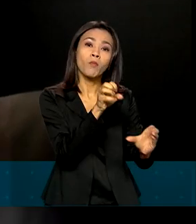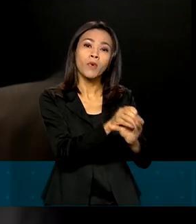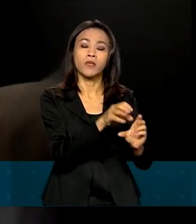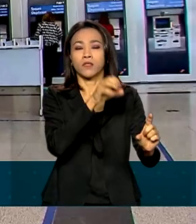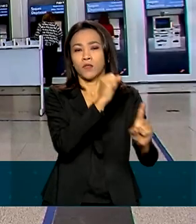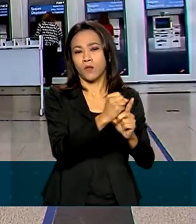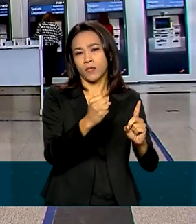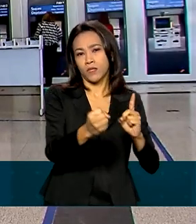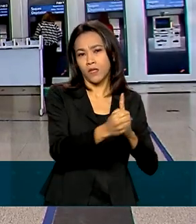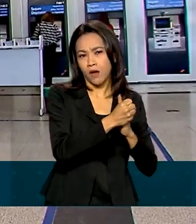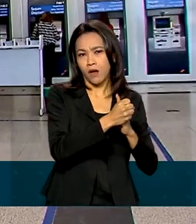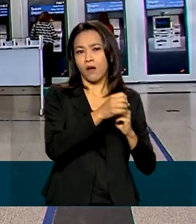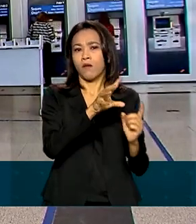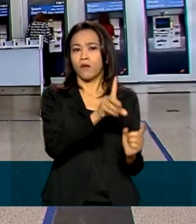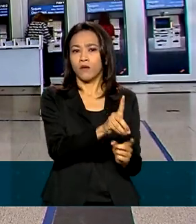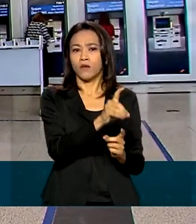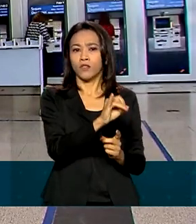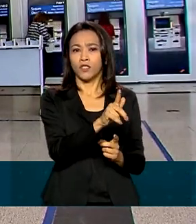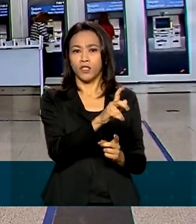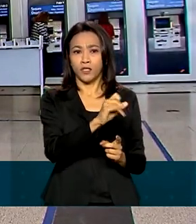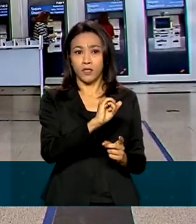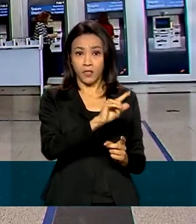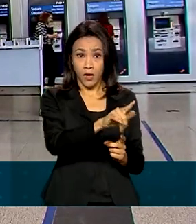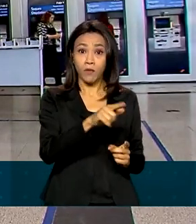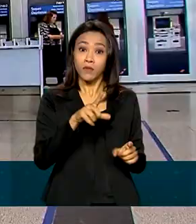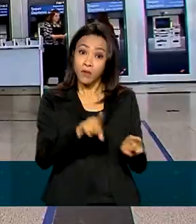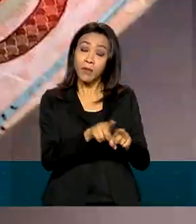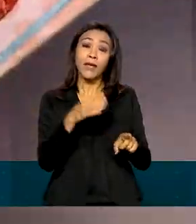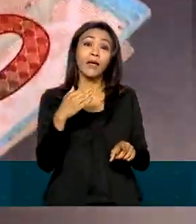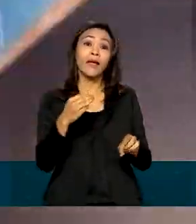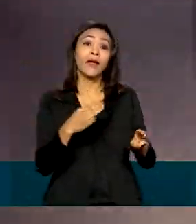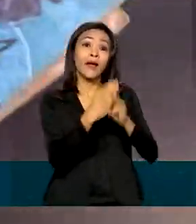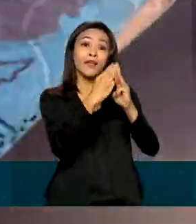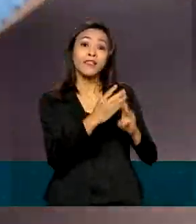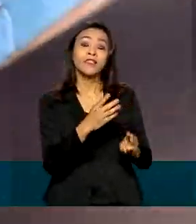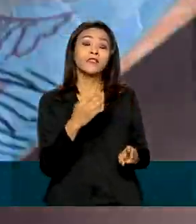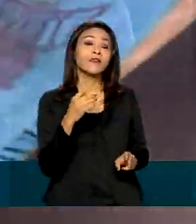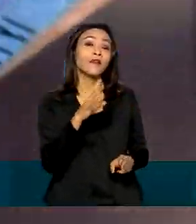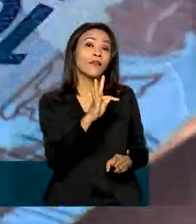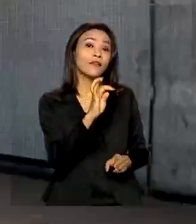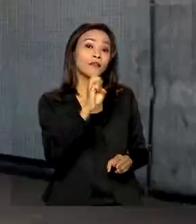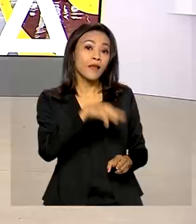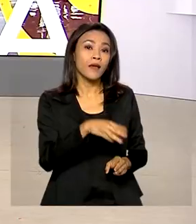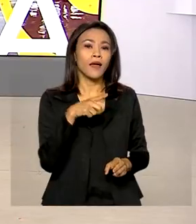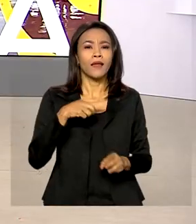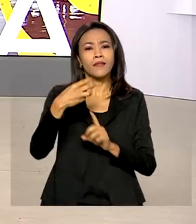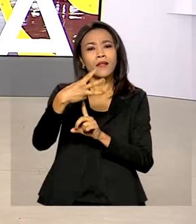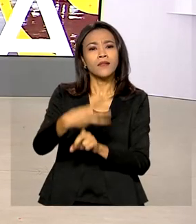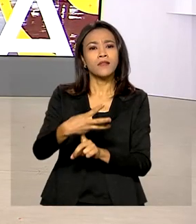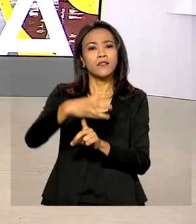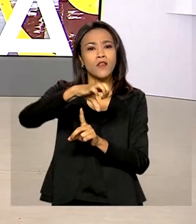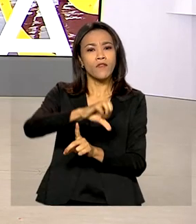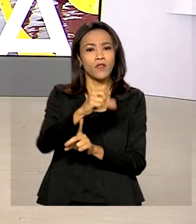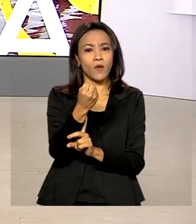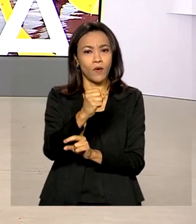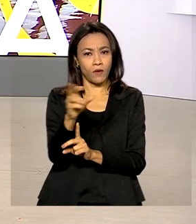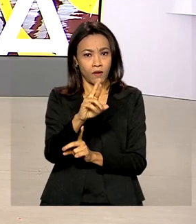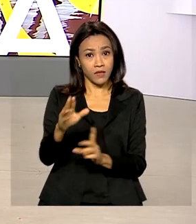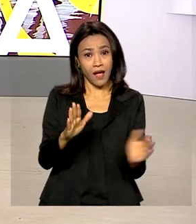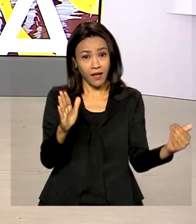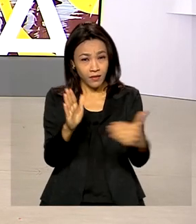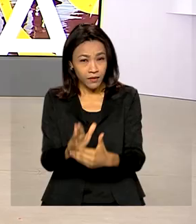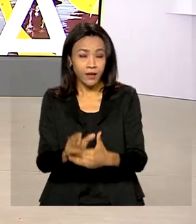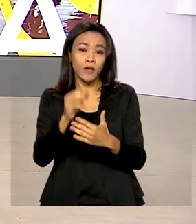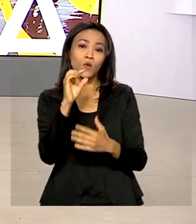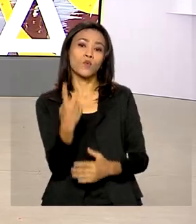pelo aplicativo Caixa Tem. O valor médio a ser pago é de R$ 398,00 e o máximo é de